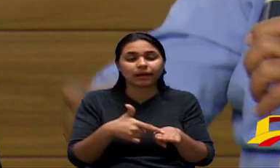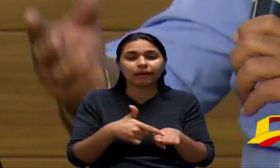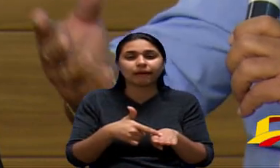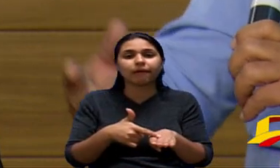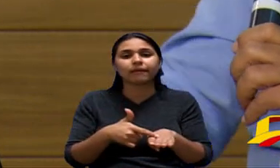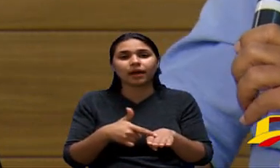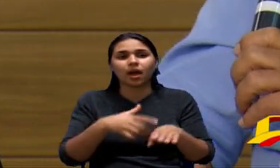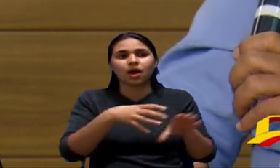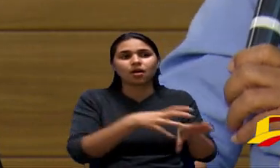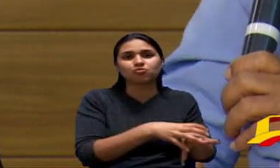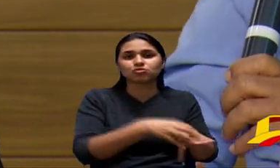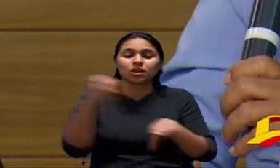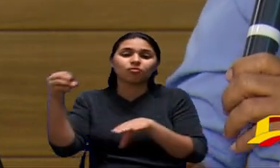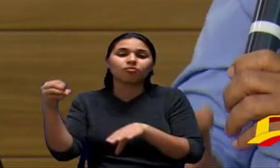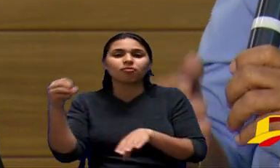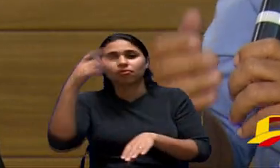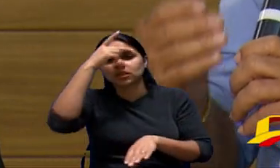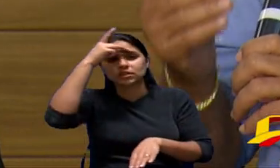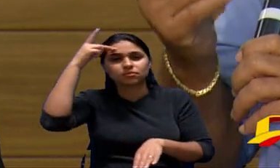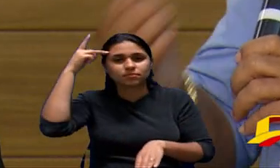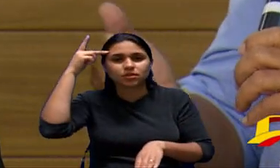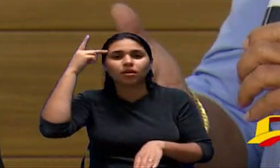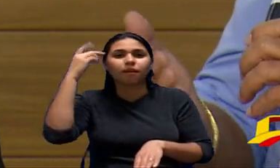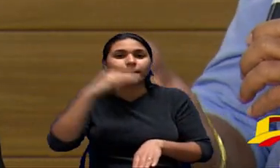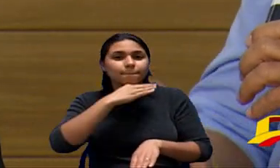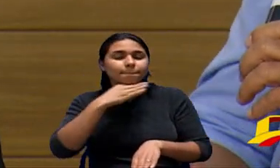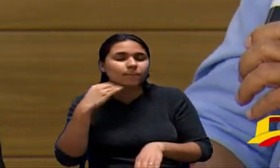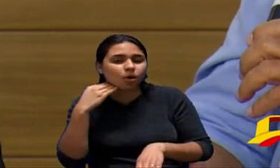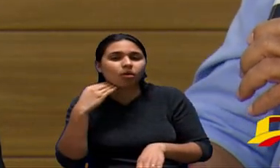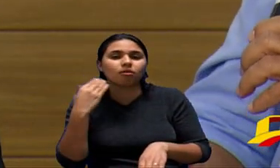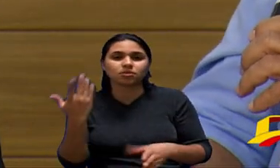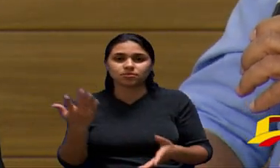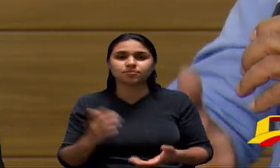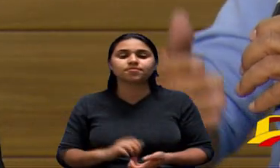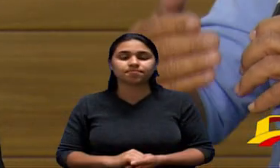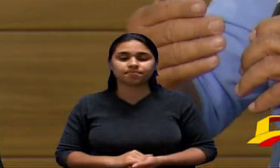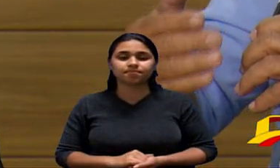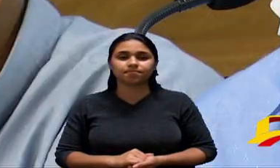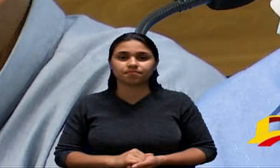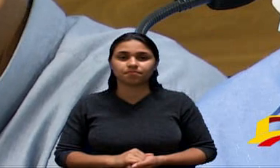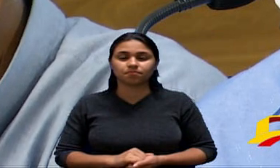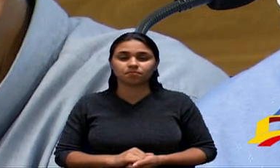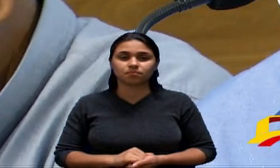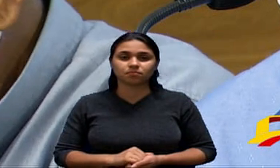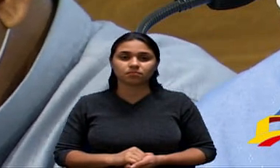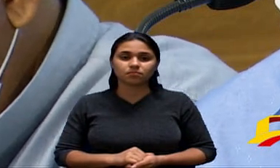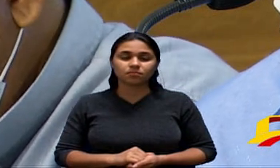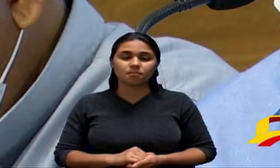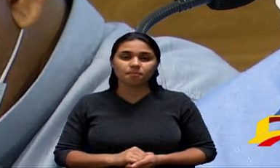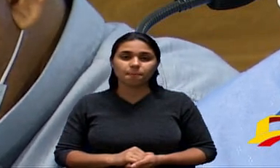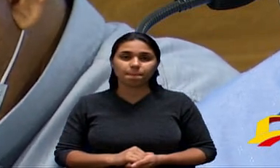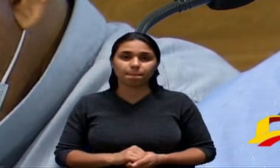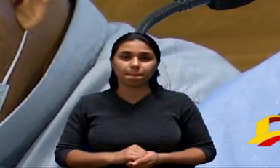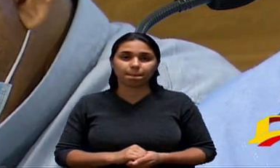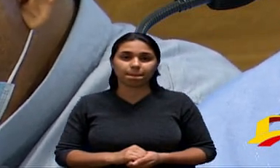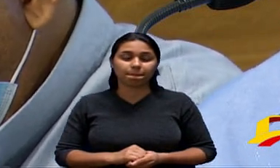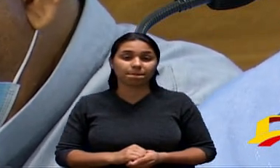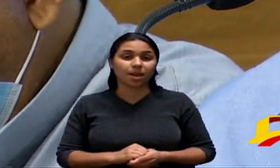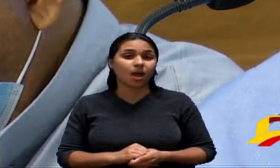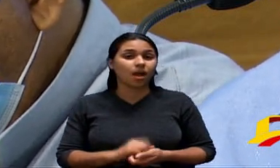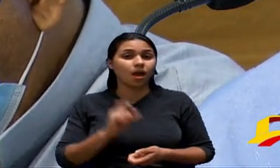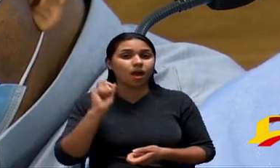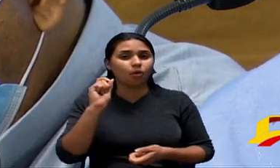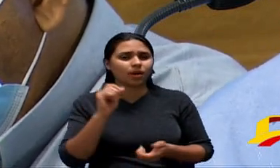benefício agora vereador Fausto eu acho importantíssima a sua lei e eu acho que são iniciativas como essa que faz a coisa